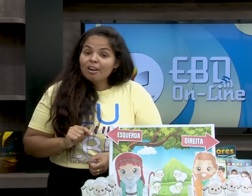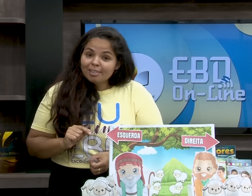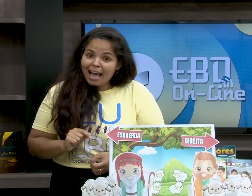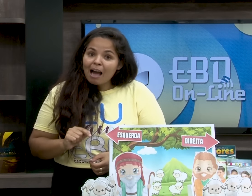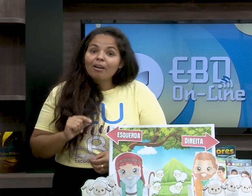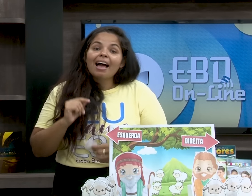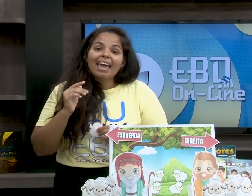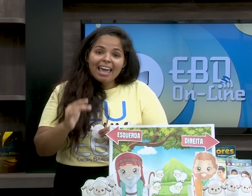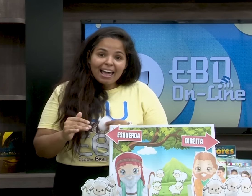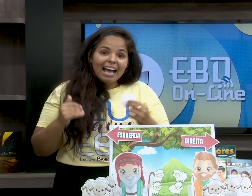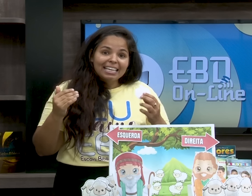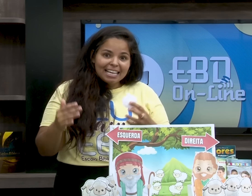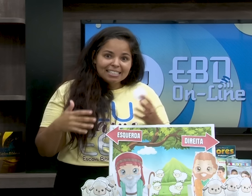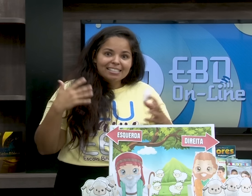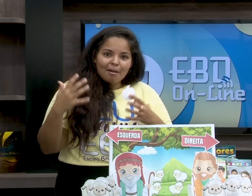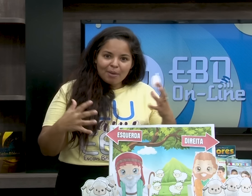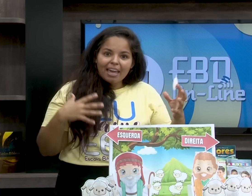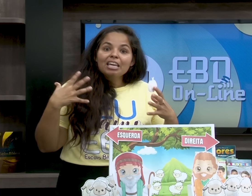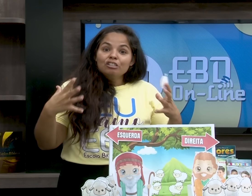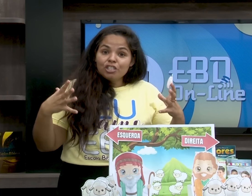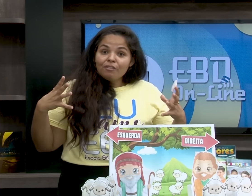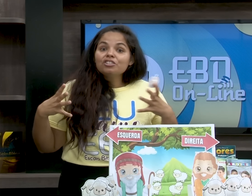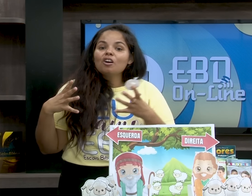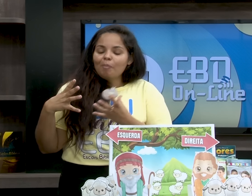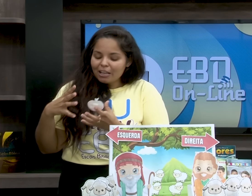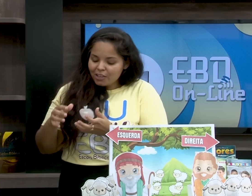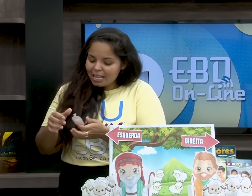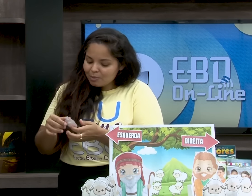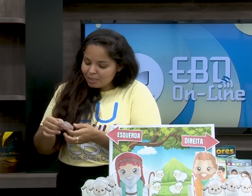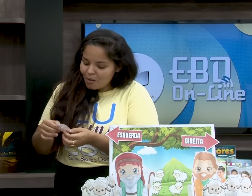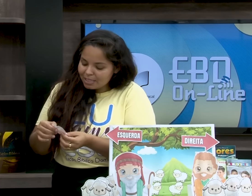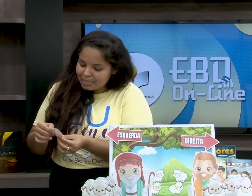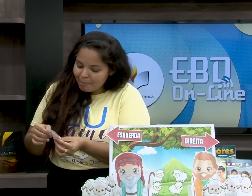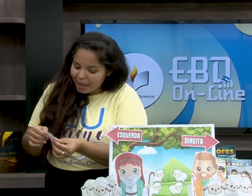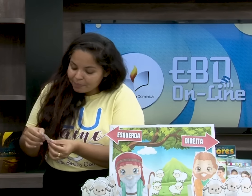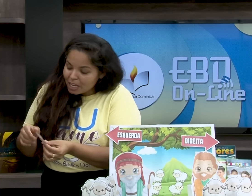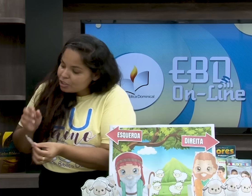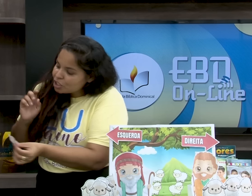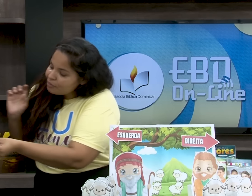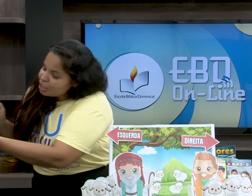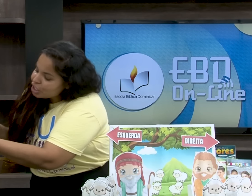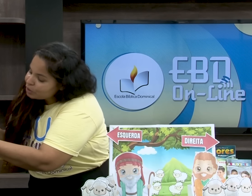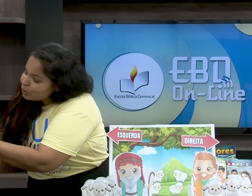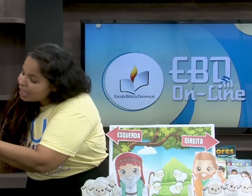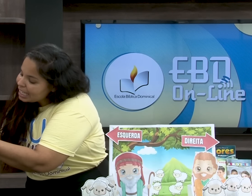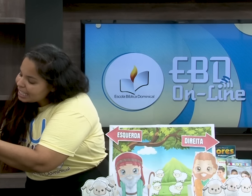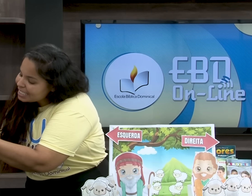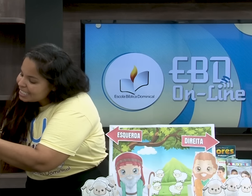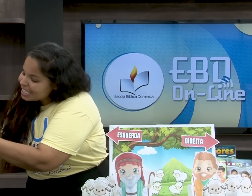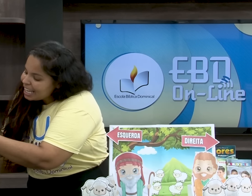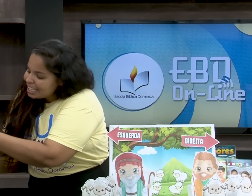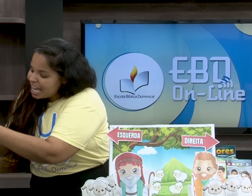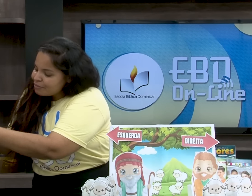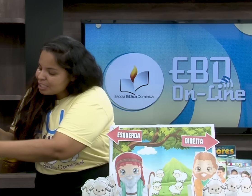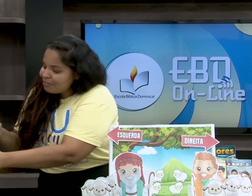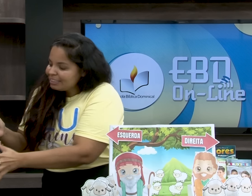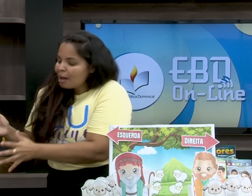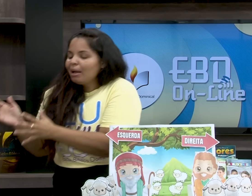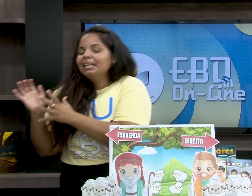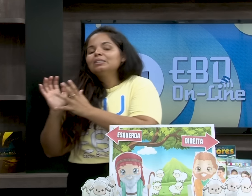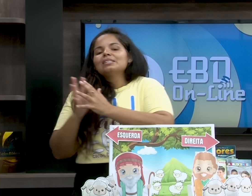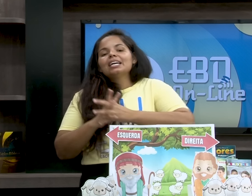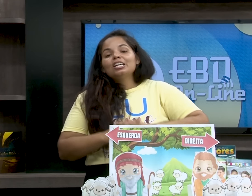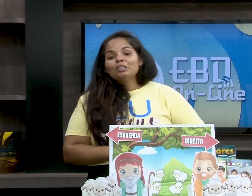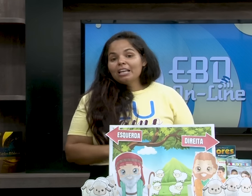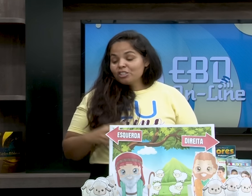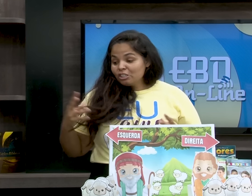E um dos objetivos da nossa aula é a criança saber dividir e compartilhar as suas coisas também. Dividindo o lanche. E aí